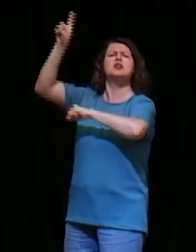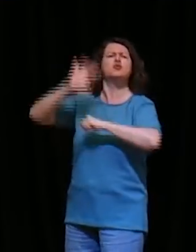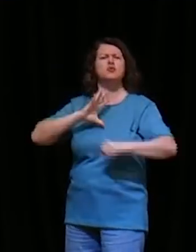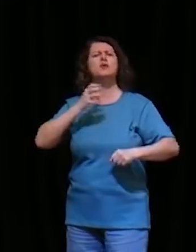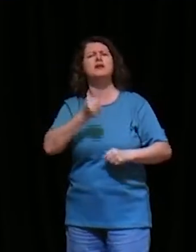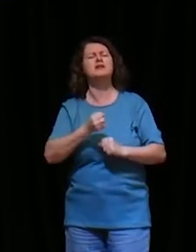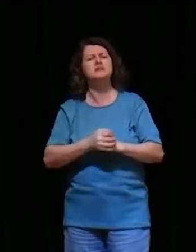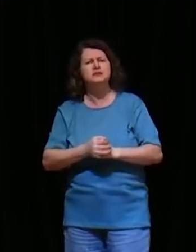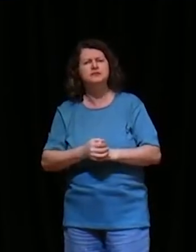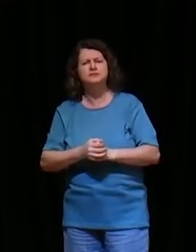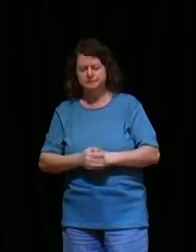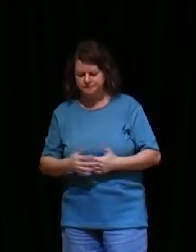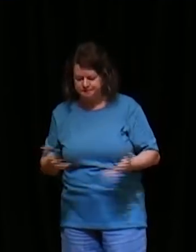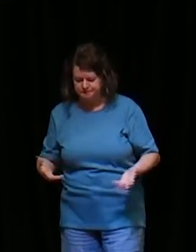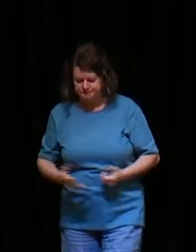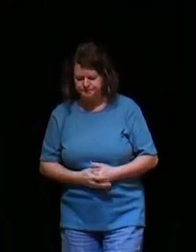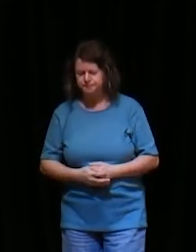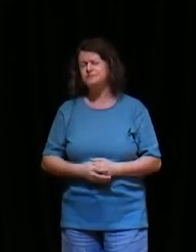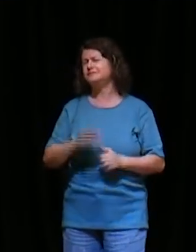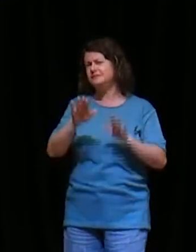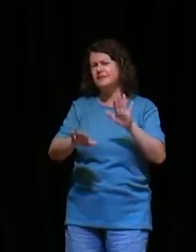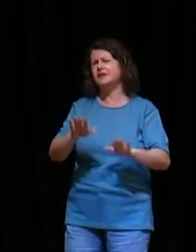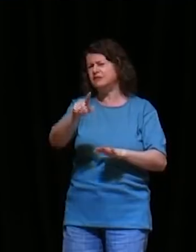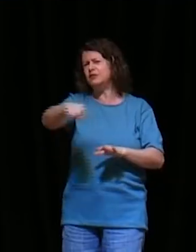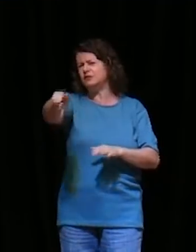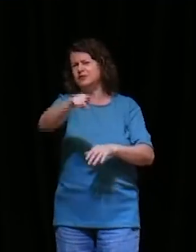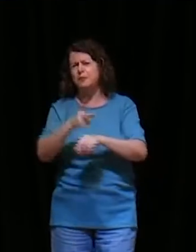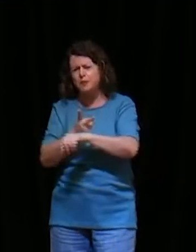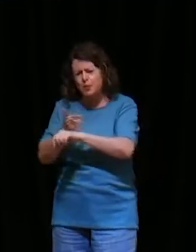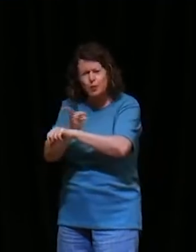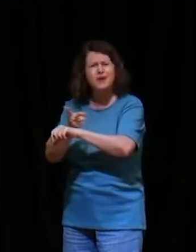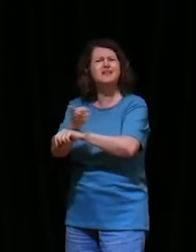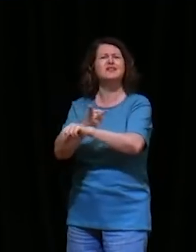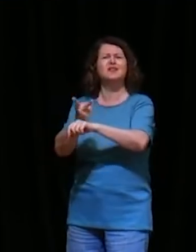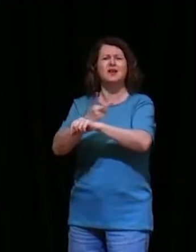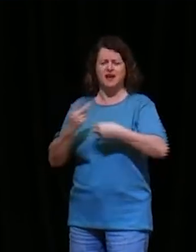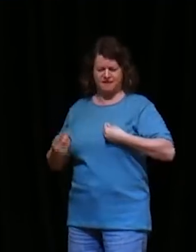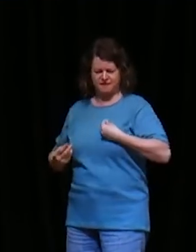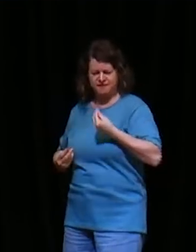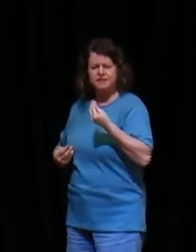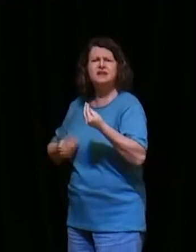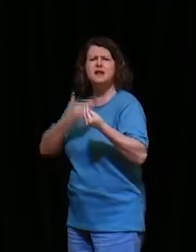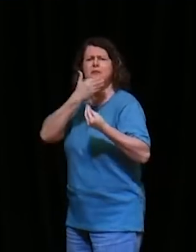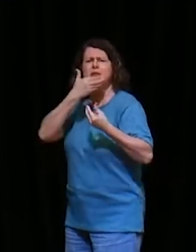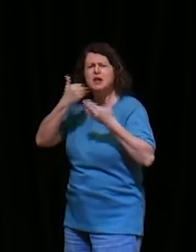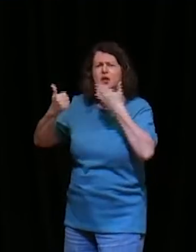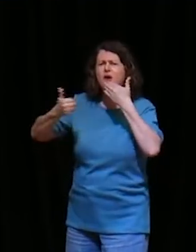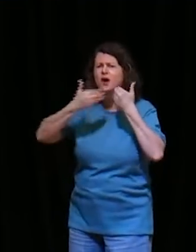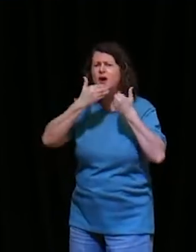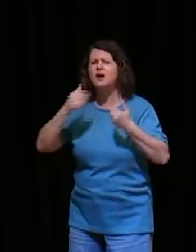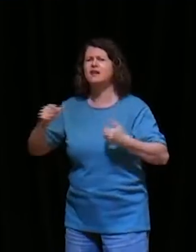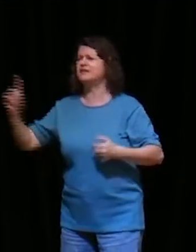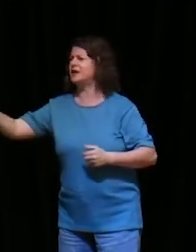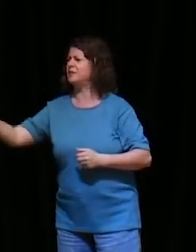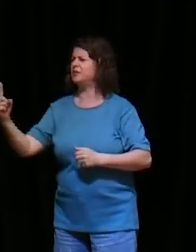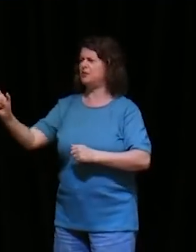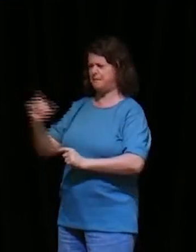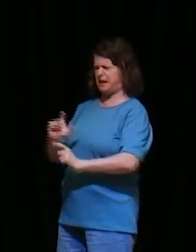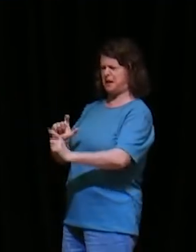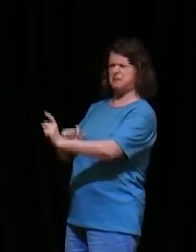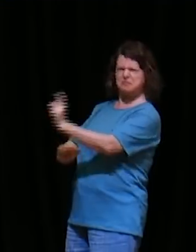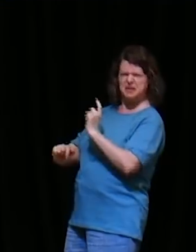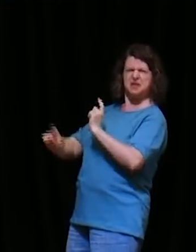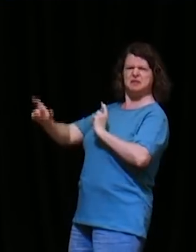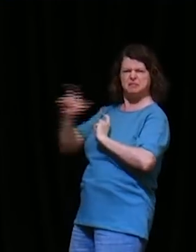está buscando a restauração, e tem gente que entra e fala assim, eu vou te destruir, eu vou acabar com a tua vida, eu vou te